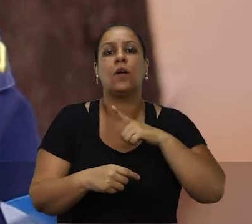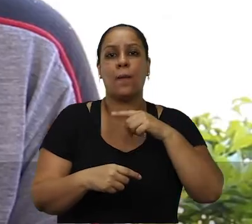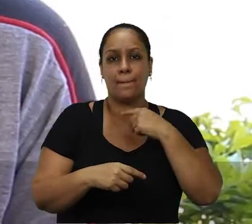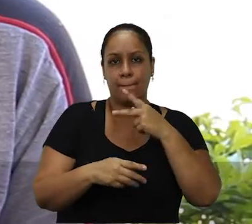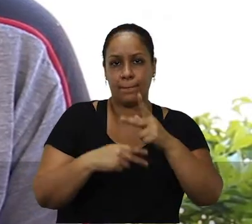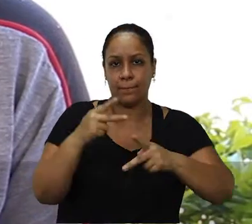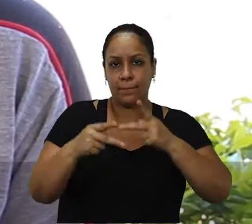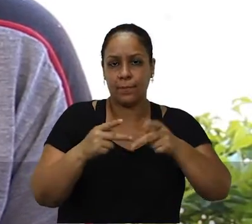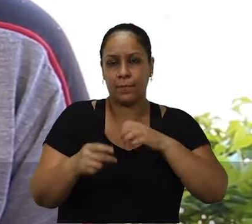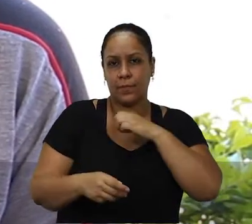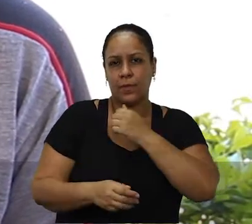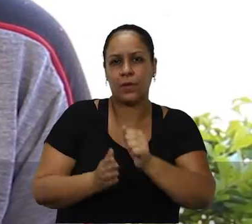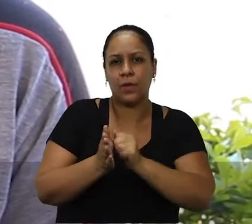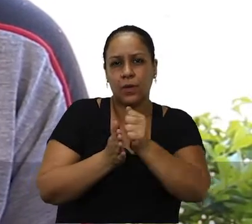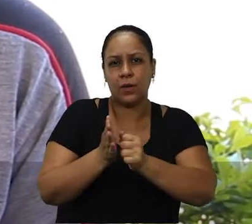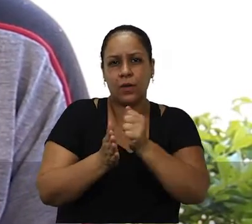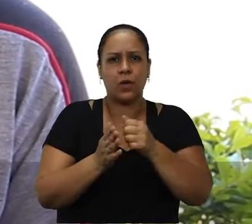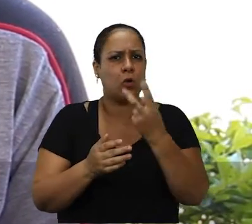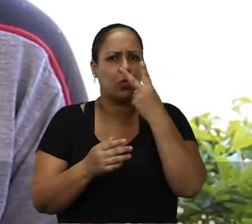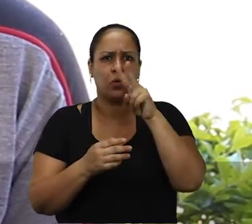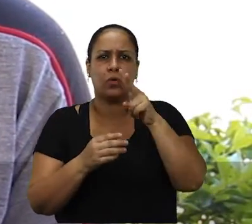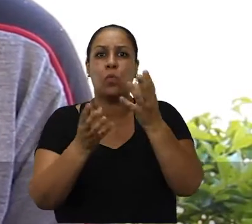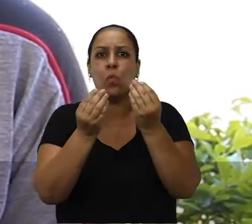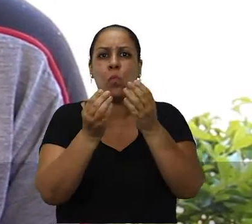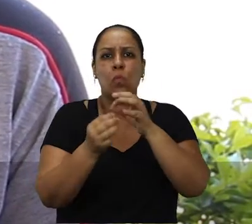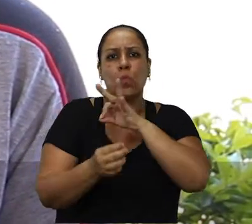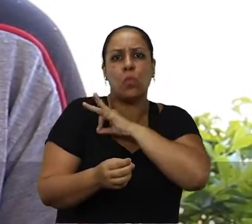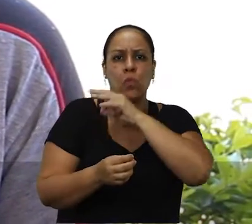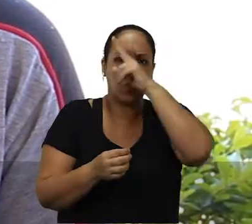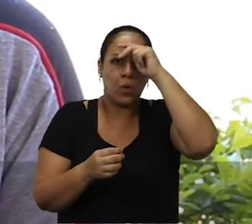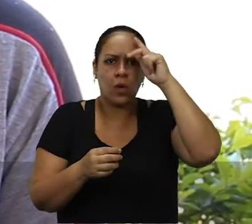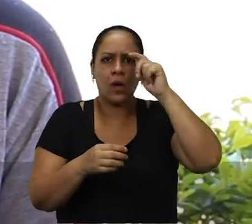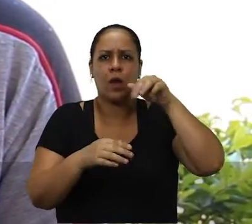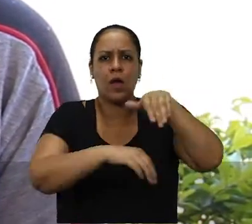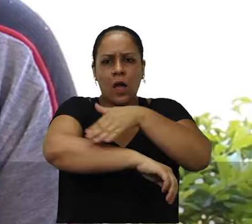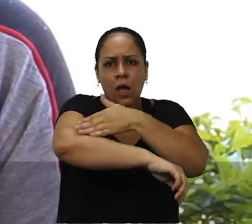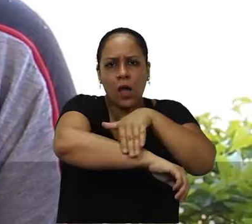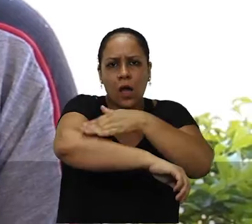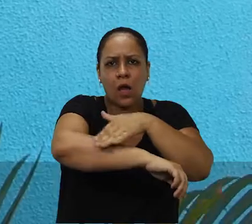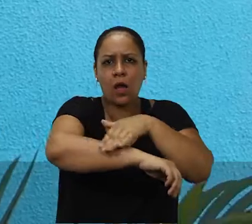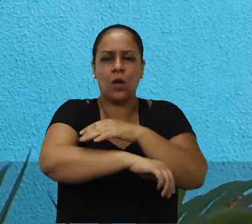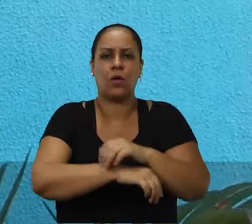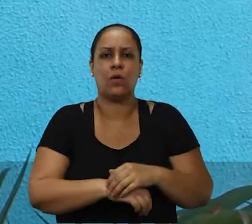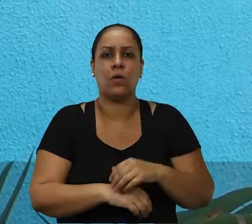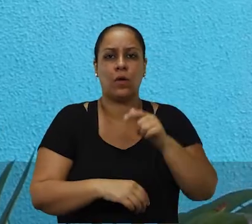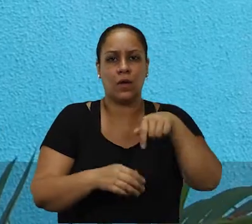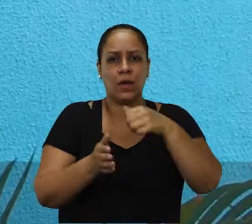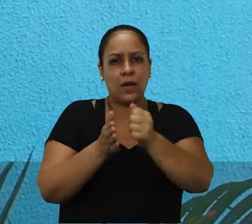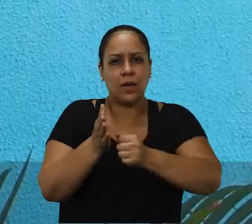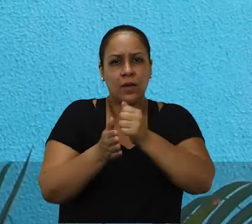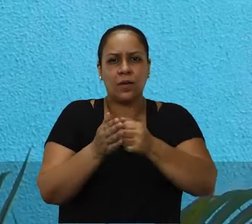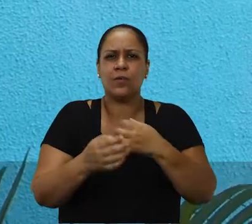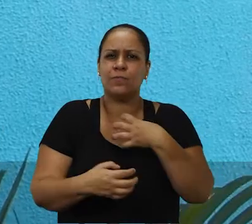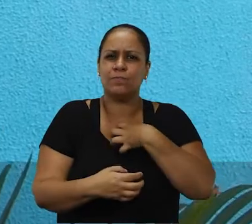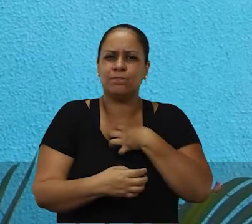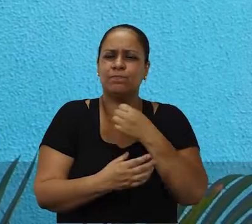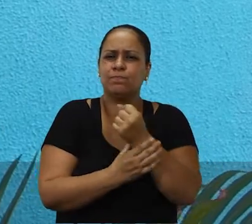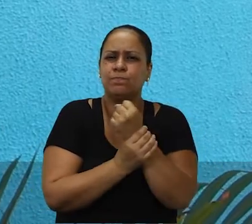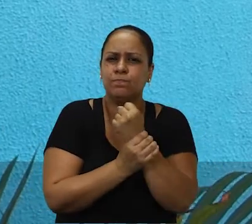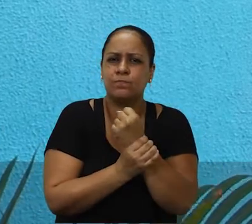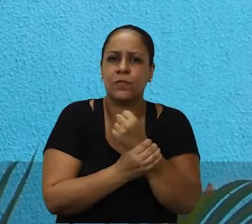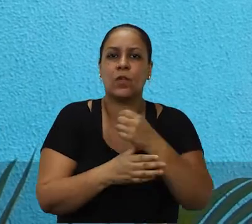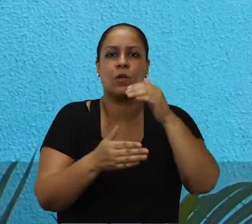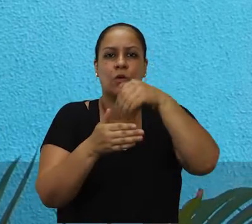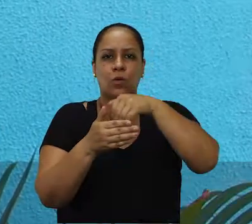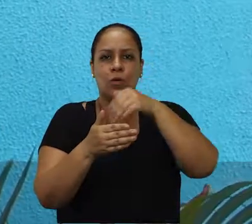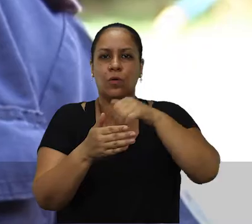de Araraquara. Eu nunca tinha visto tanta Guarda Municipal passando para baixo, para cima. Em Araraquara eu me sinto mais seguro, por isso